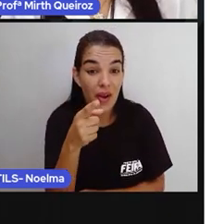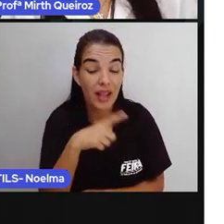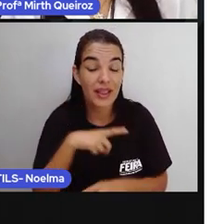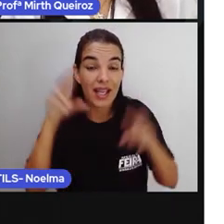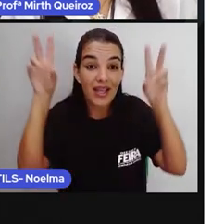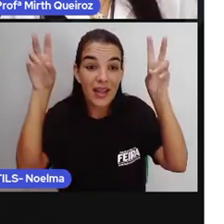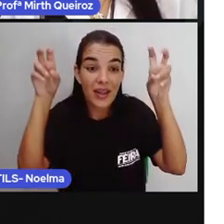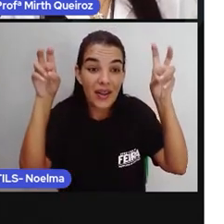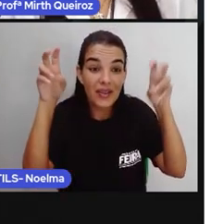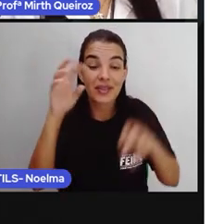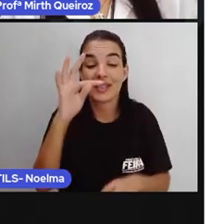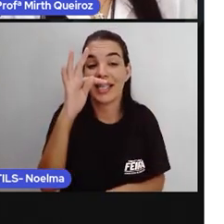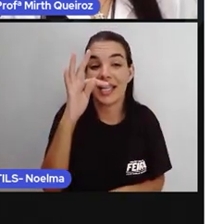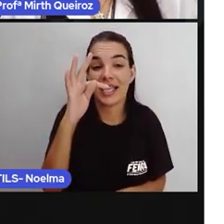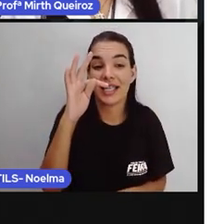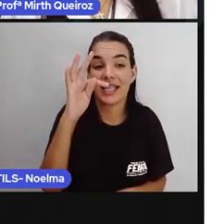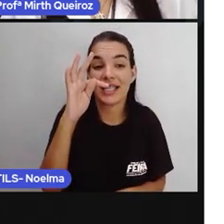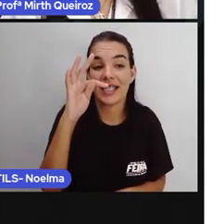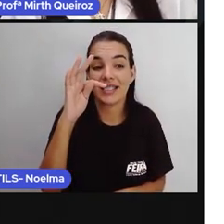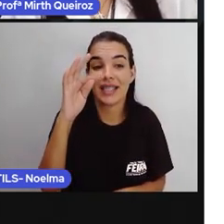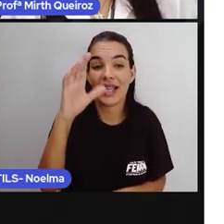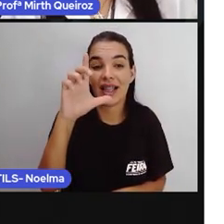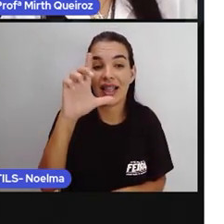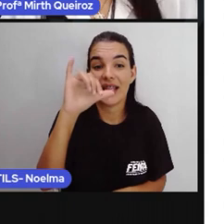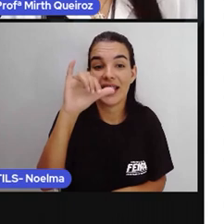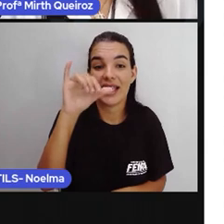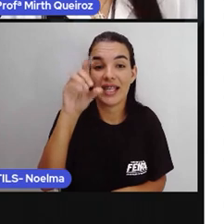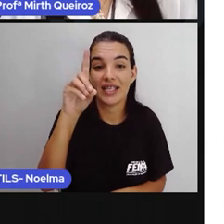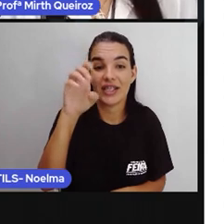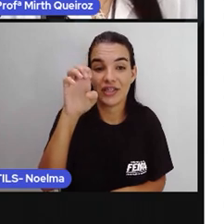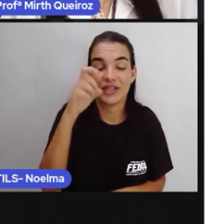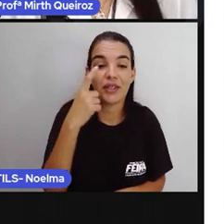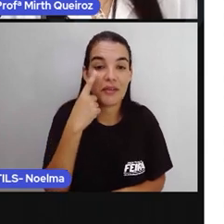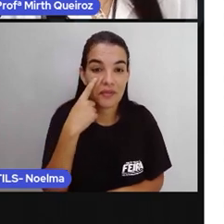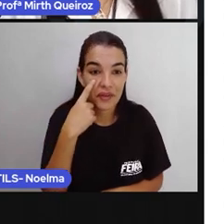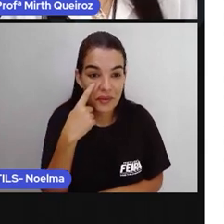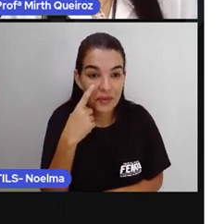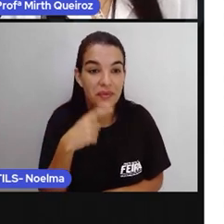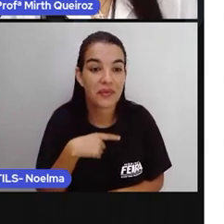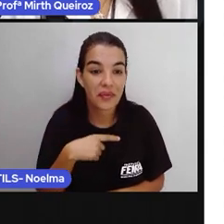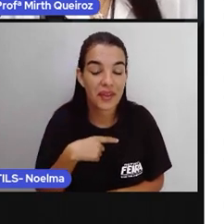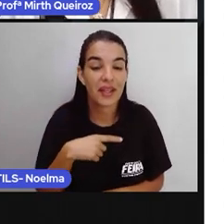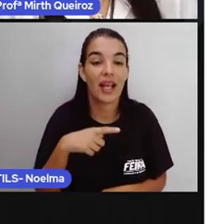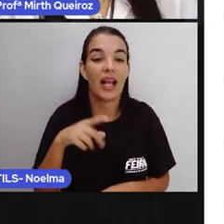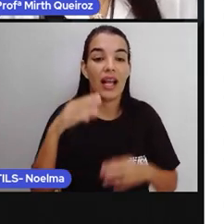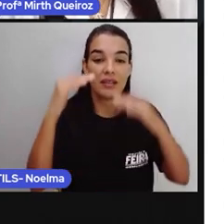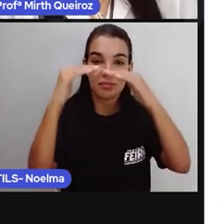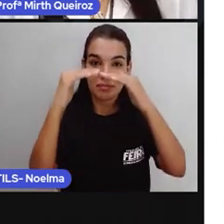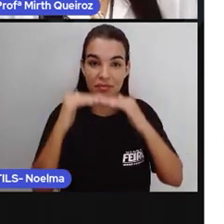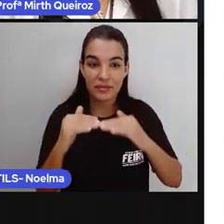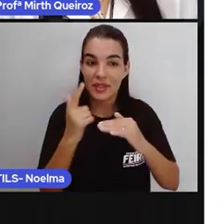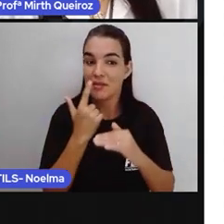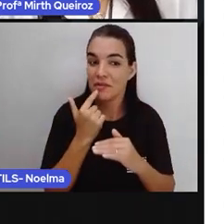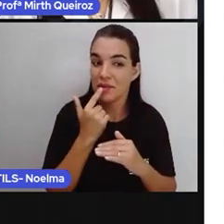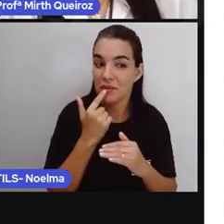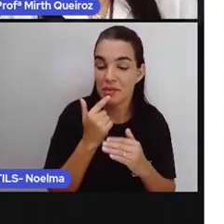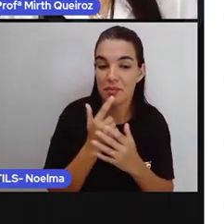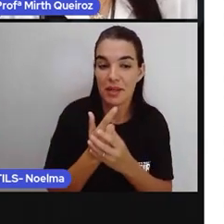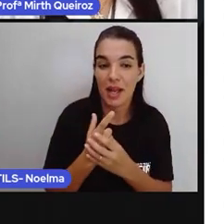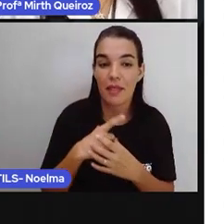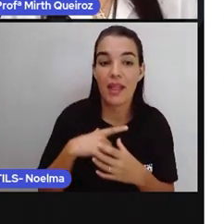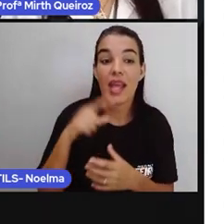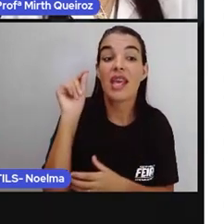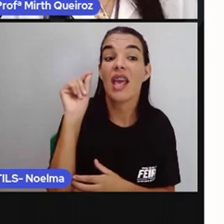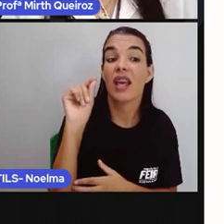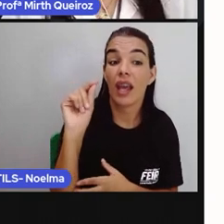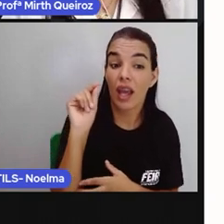onde, né? A gente poderia também colocar quando. Por exemplo, na noite de ontem,